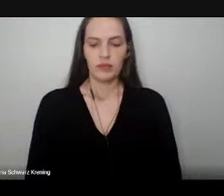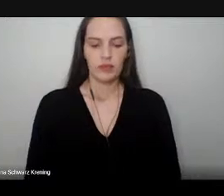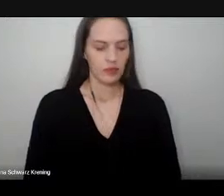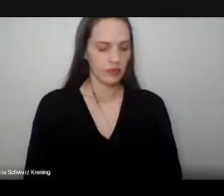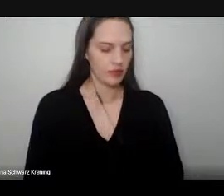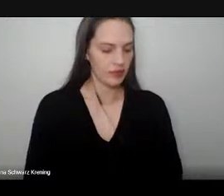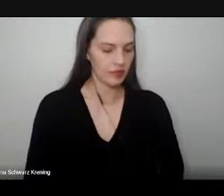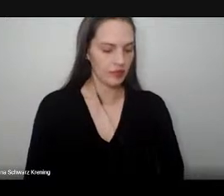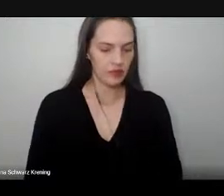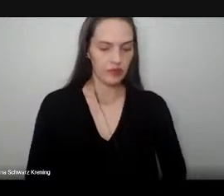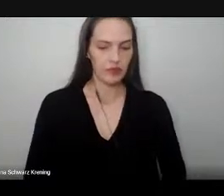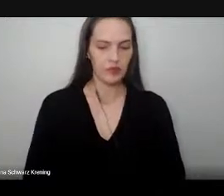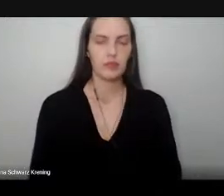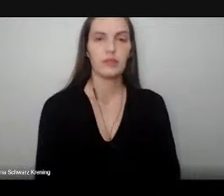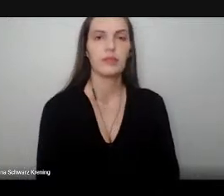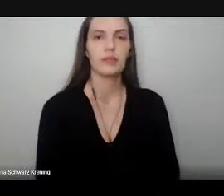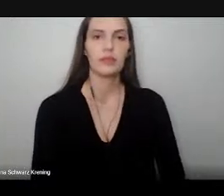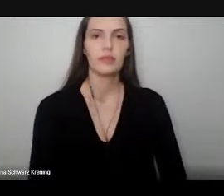Obrigado.